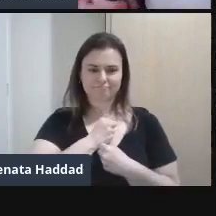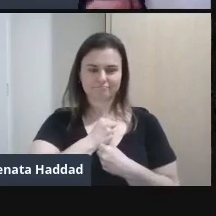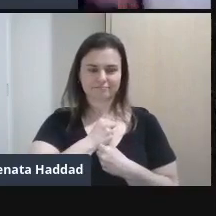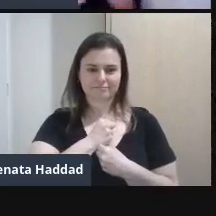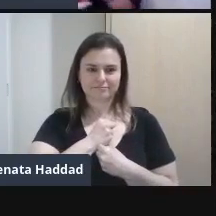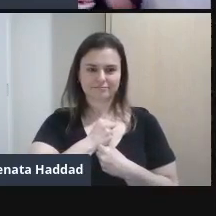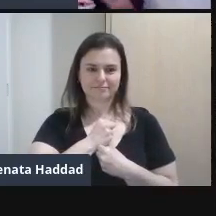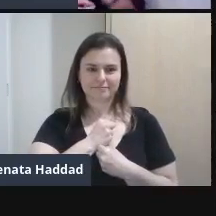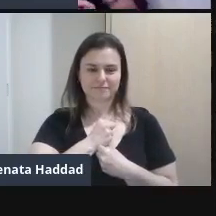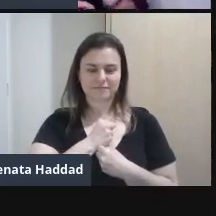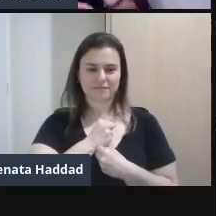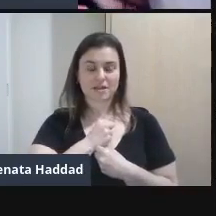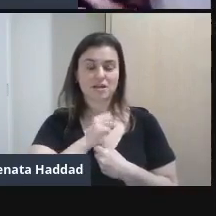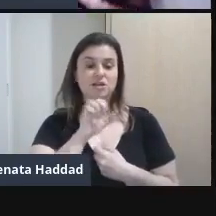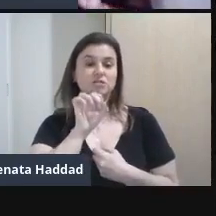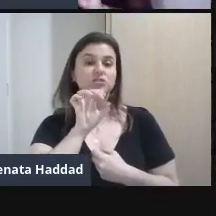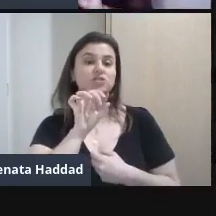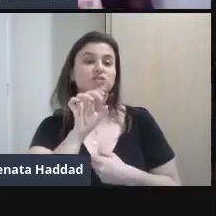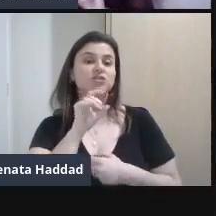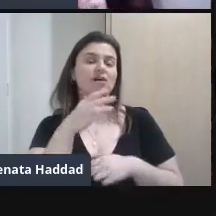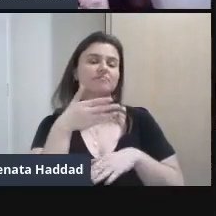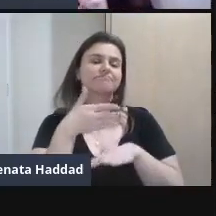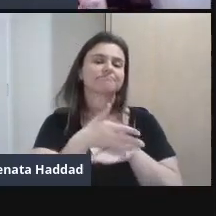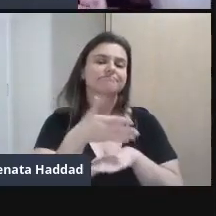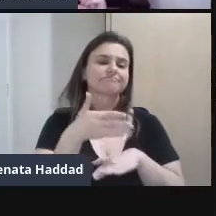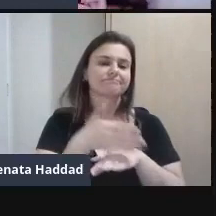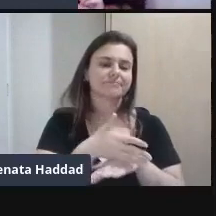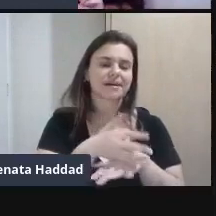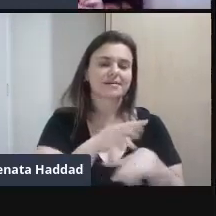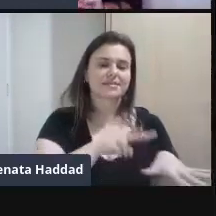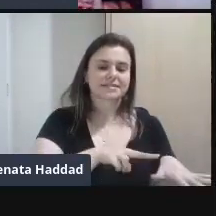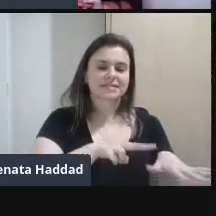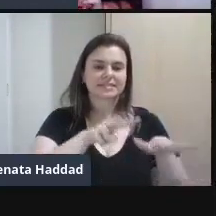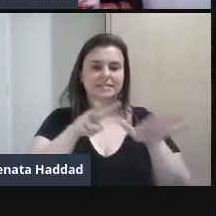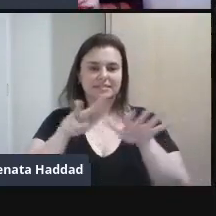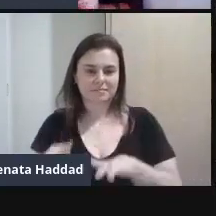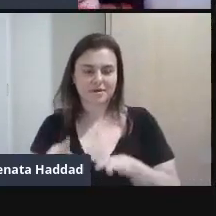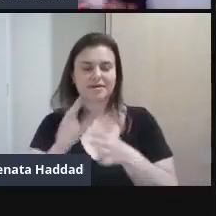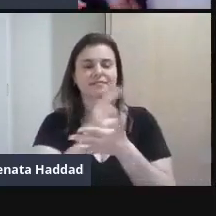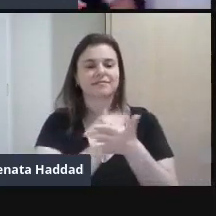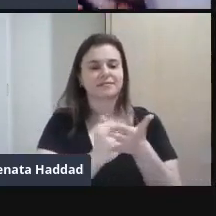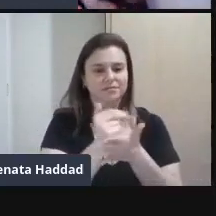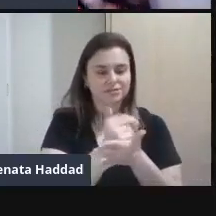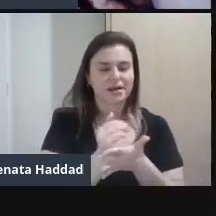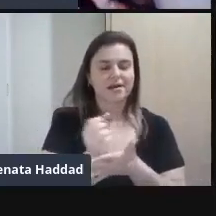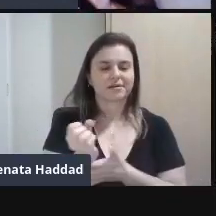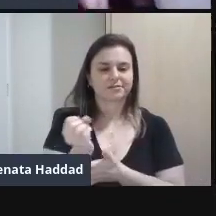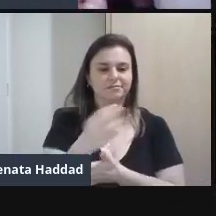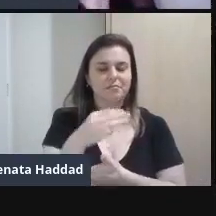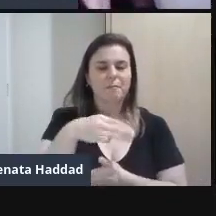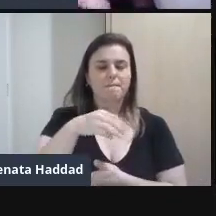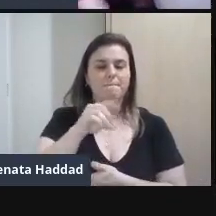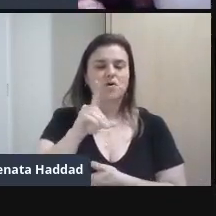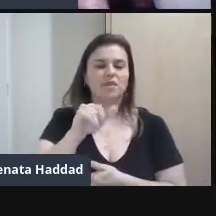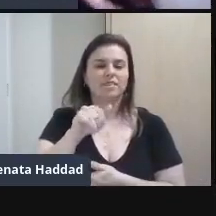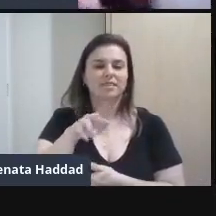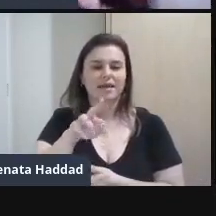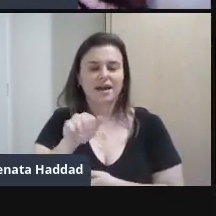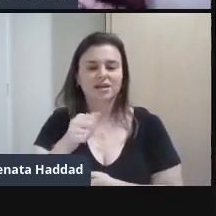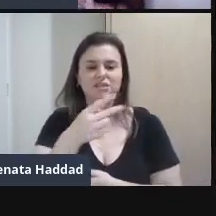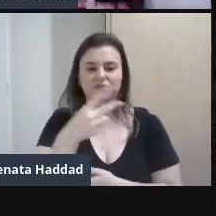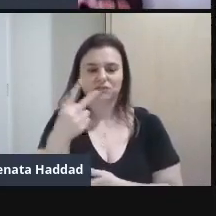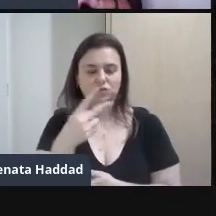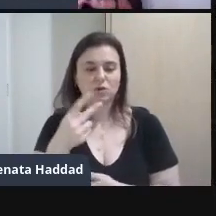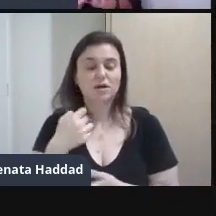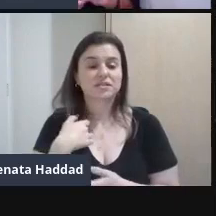mesmo Ela só participa Gente Da Semana de Arte Moderna De 22 Por conta da insistência De